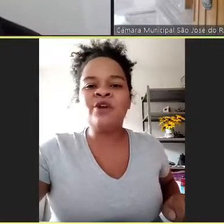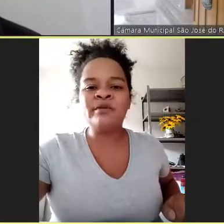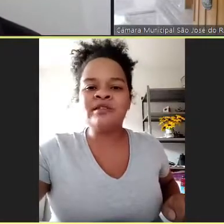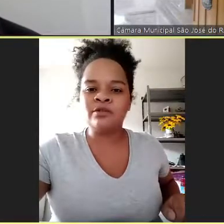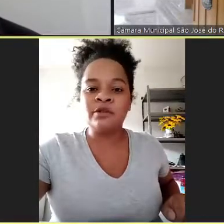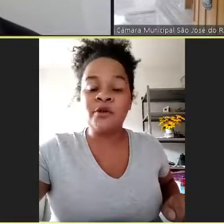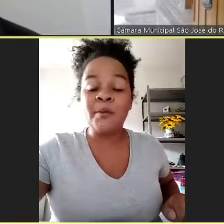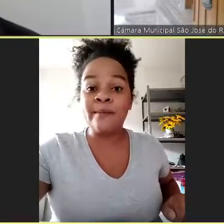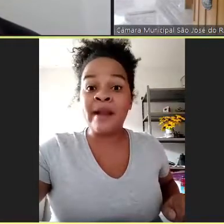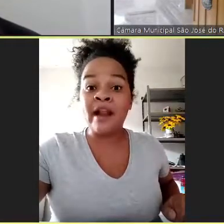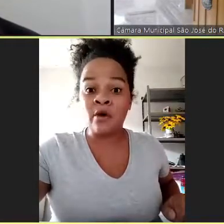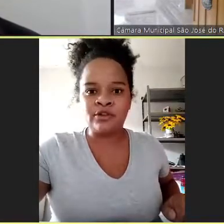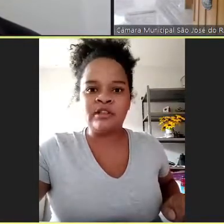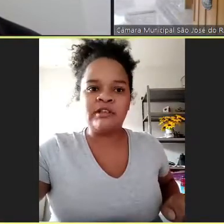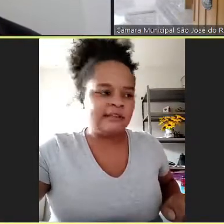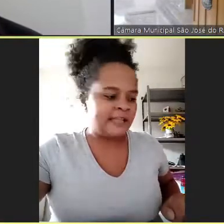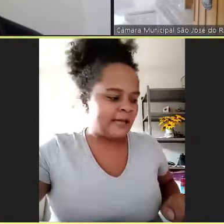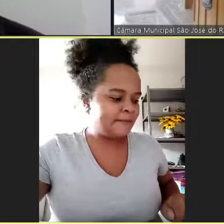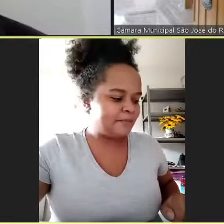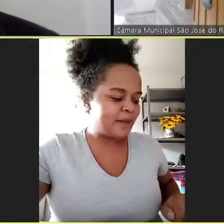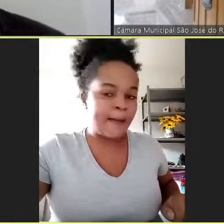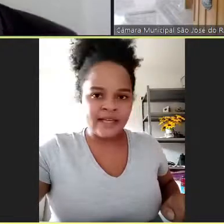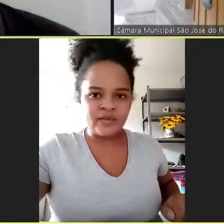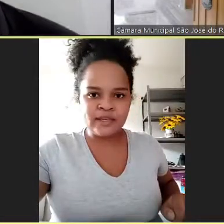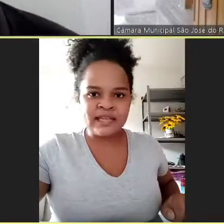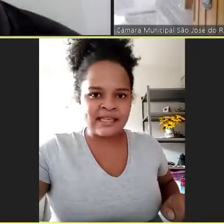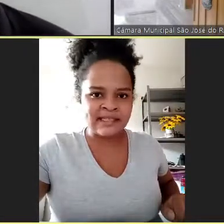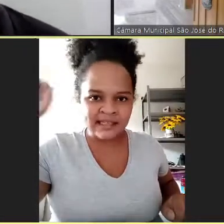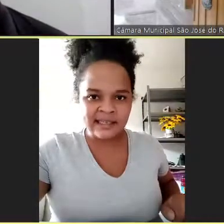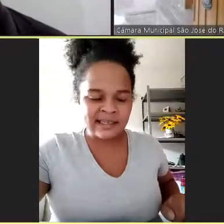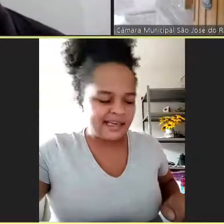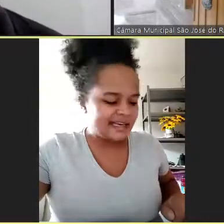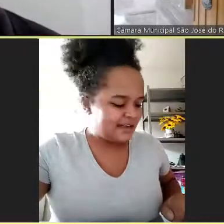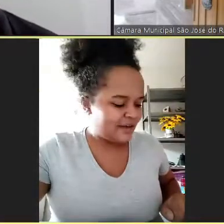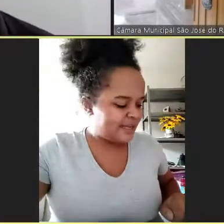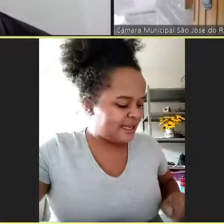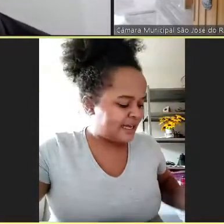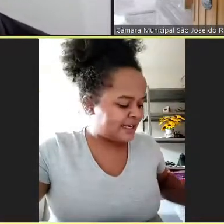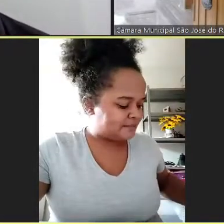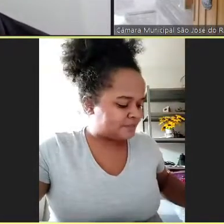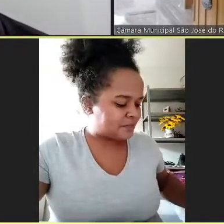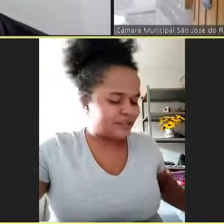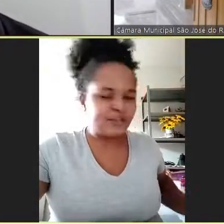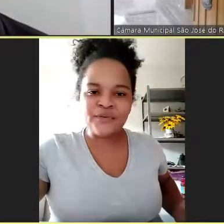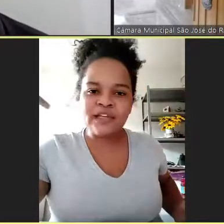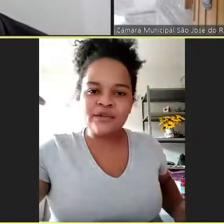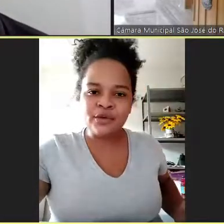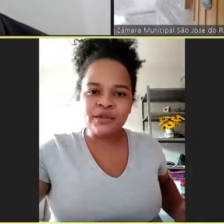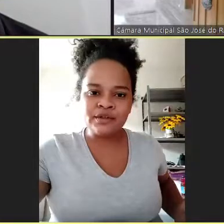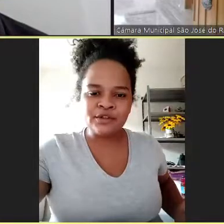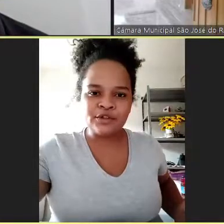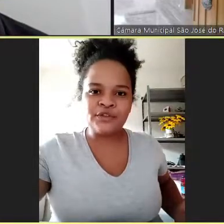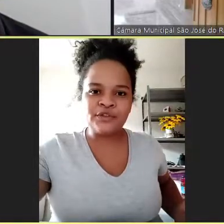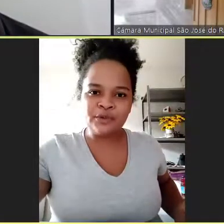levam o nome de São José do Rio Pardo para longe, né? Parabéns, e o Moisés e família aí. A gente veio falando de